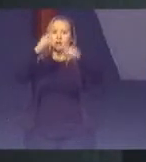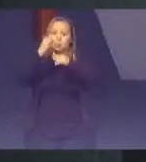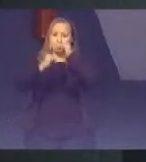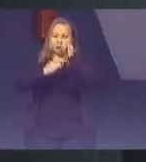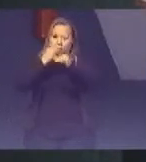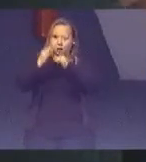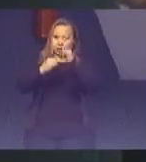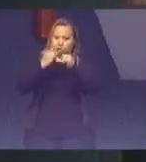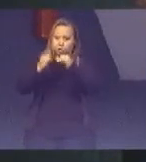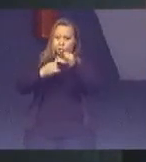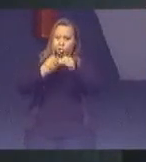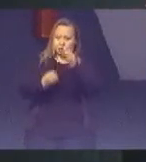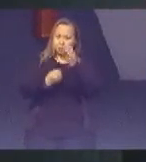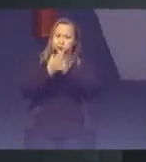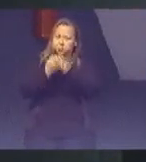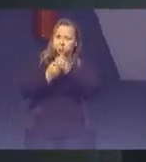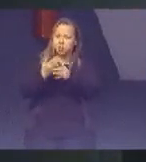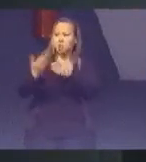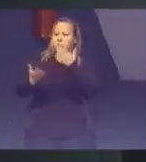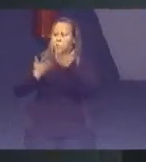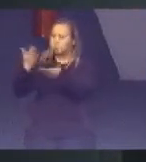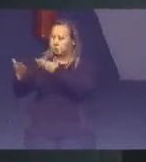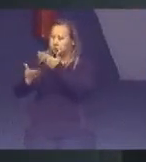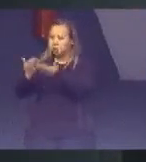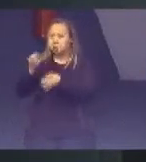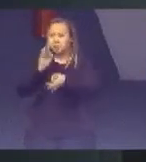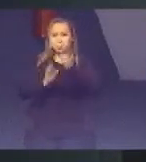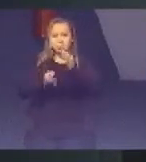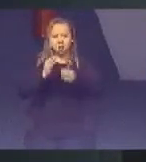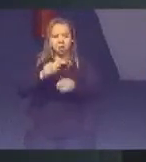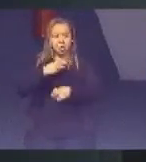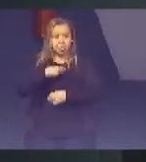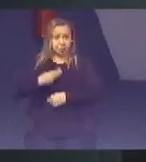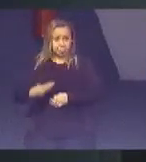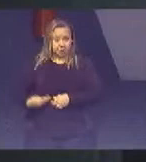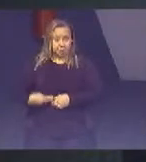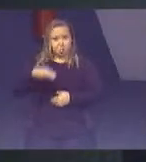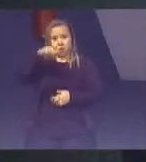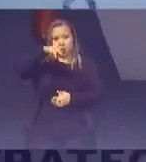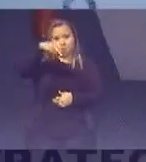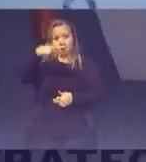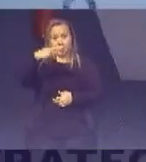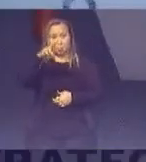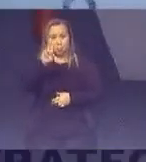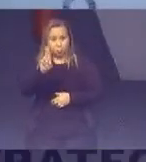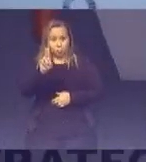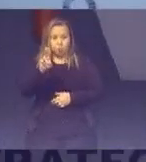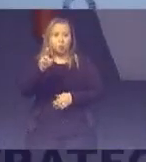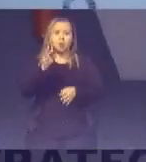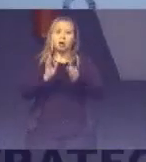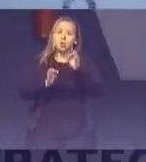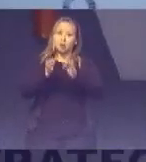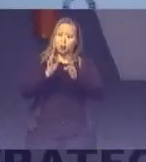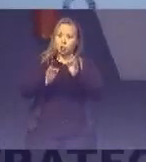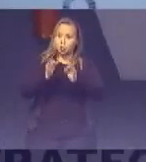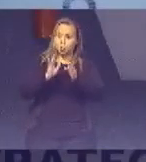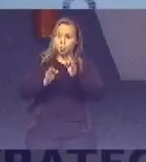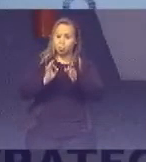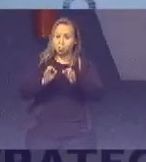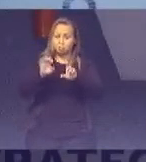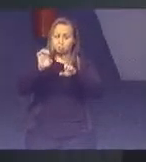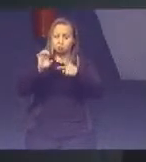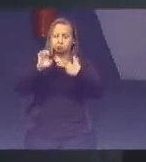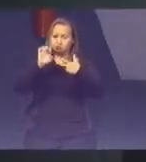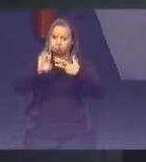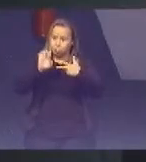alguns Que interagem Já o judiciário Com o ministério Público Com o poder executivo E a partir Dessa interação